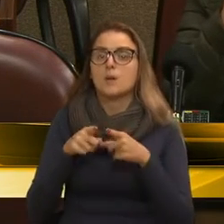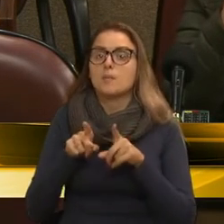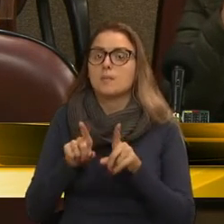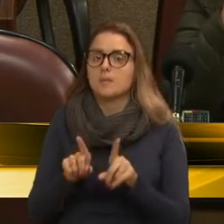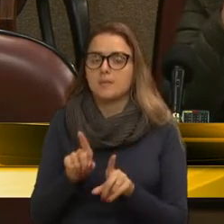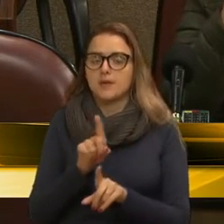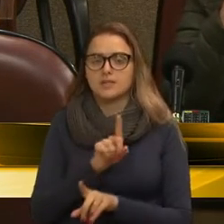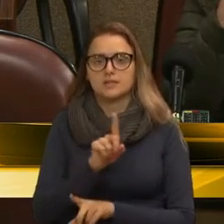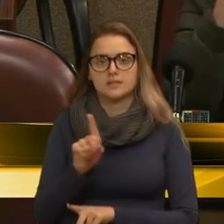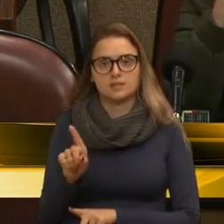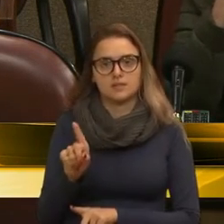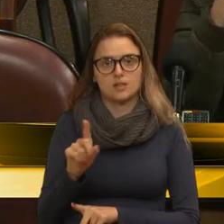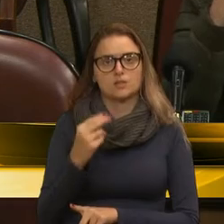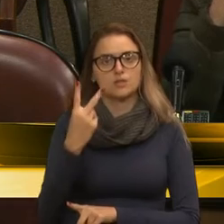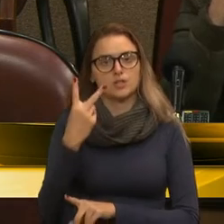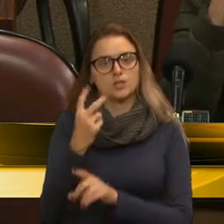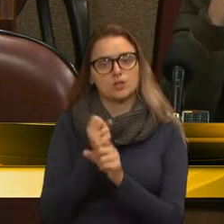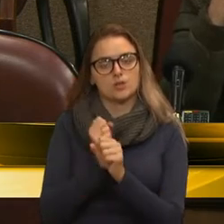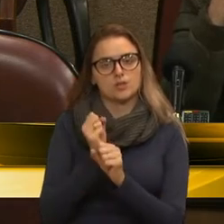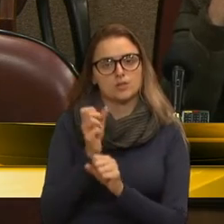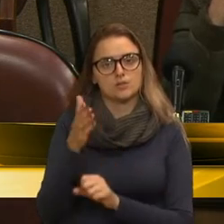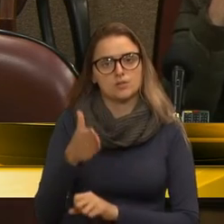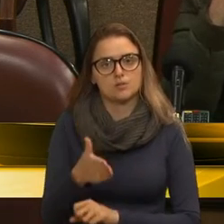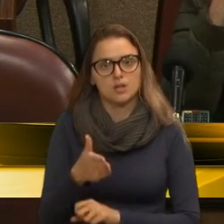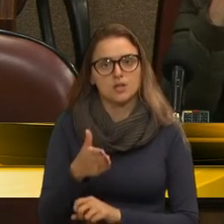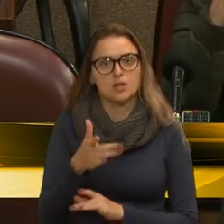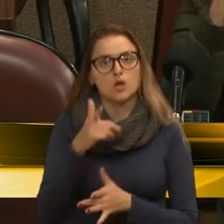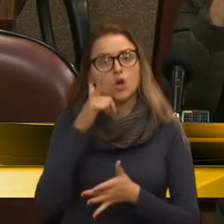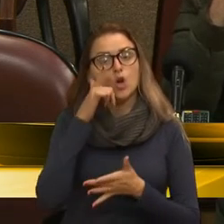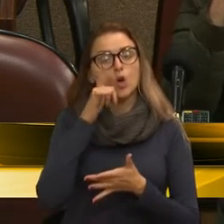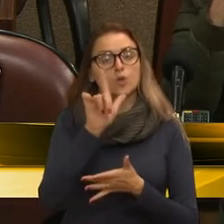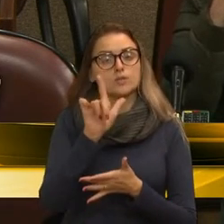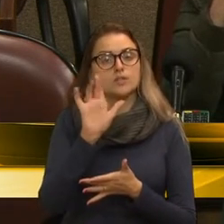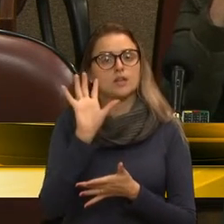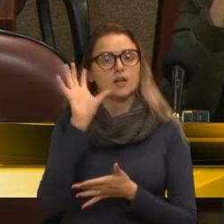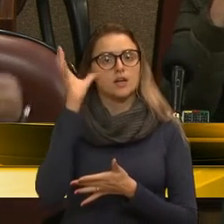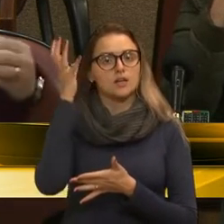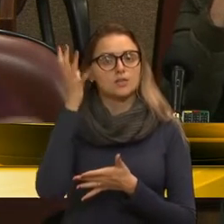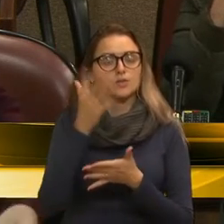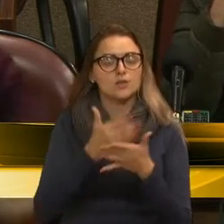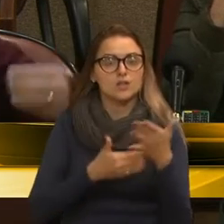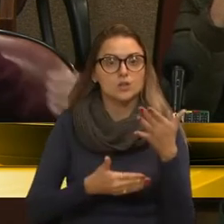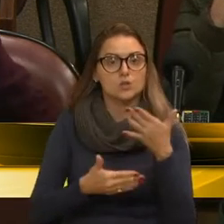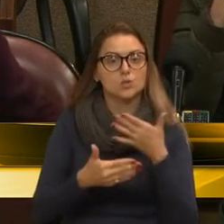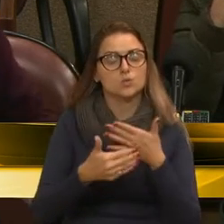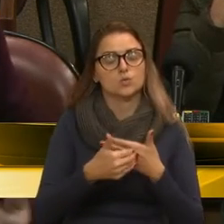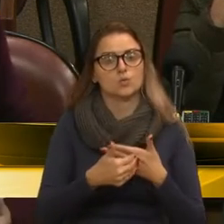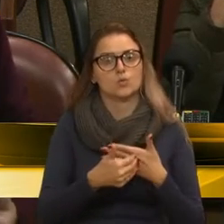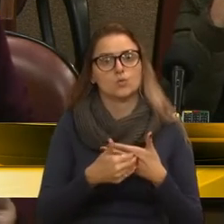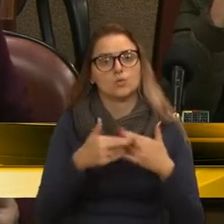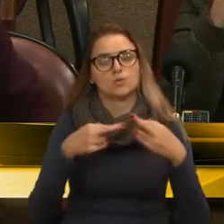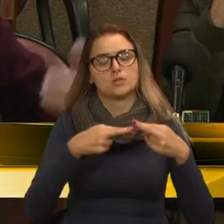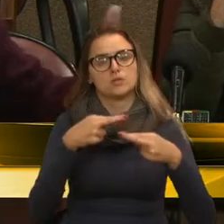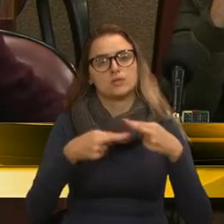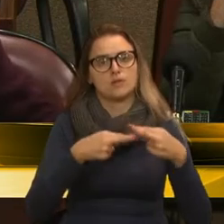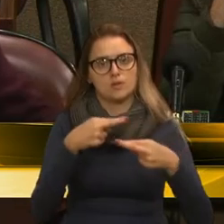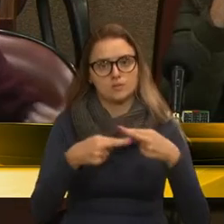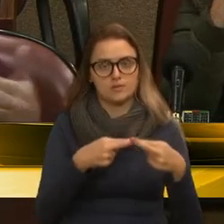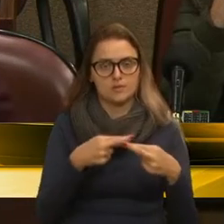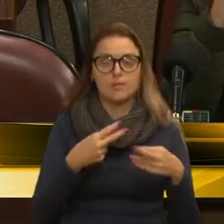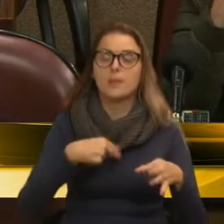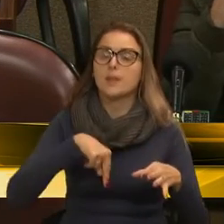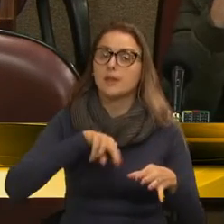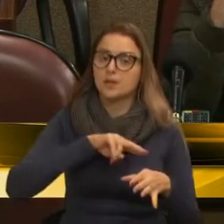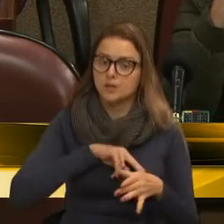que em dois anos e meio seja suficiente para fazer a conclusão de todas as reformas. estamos